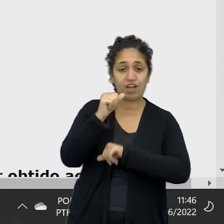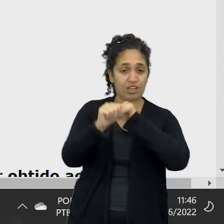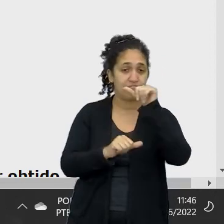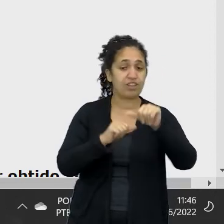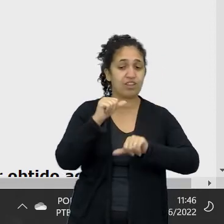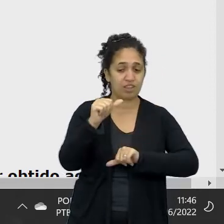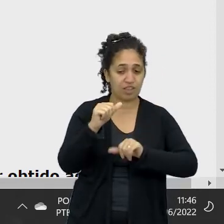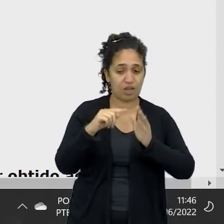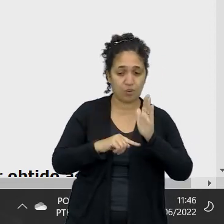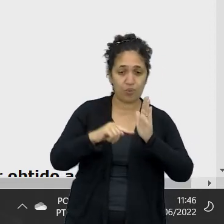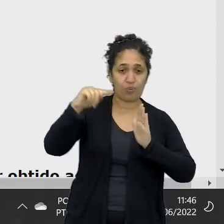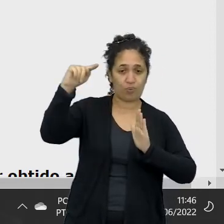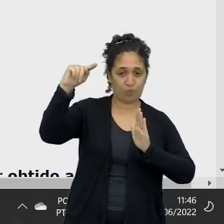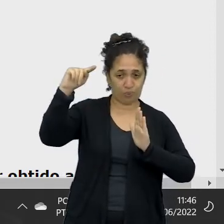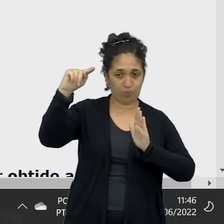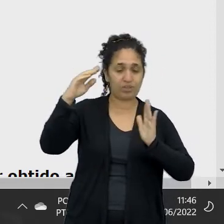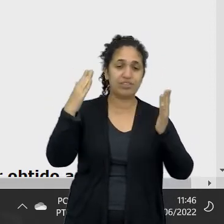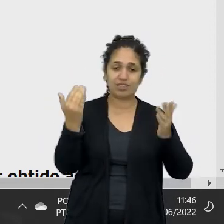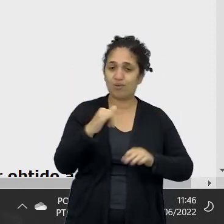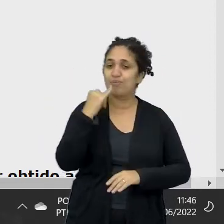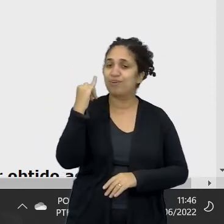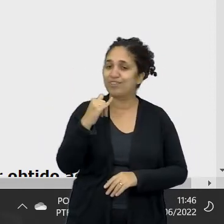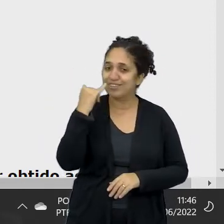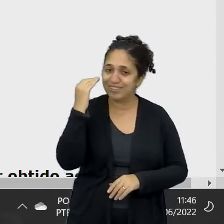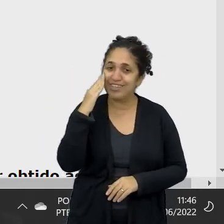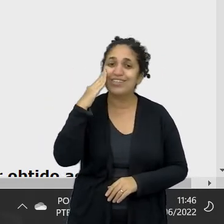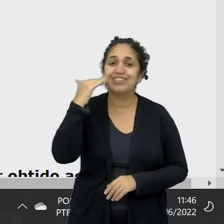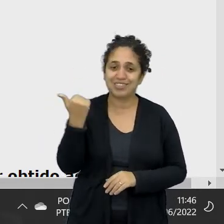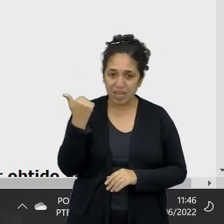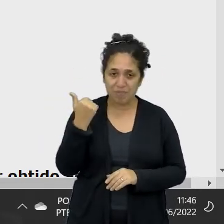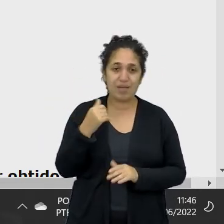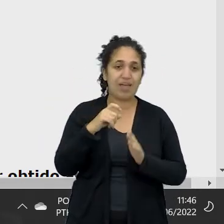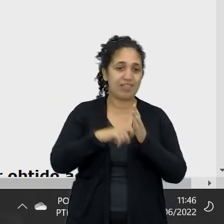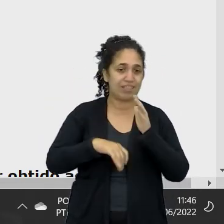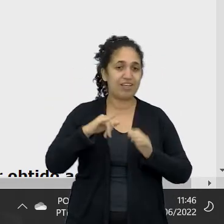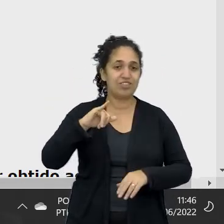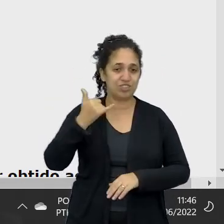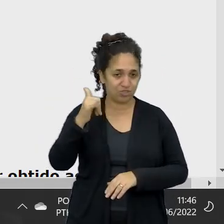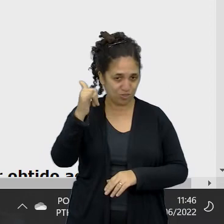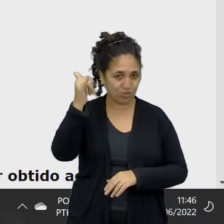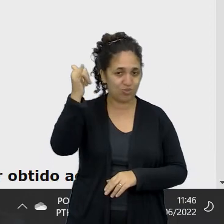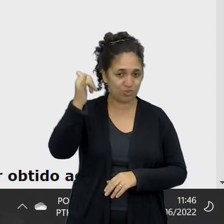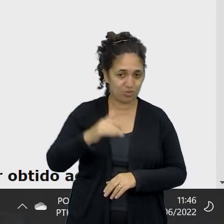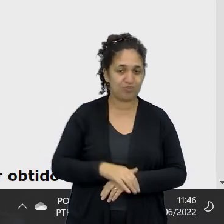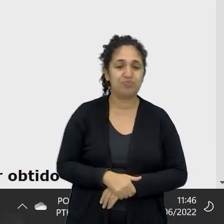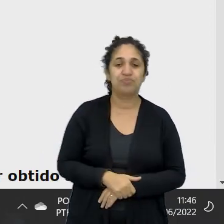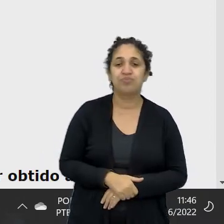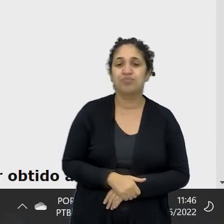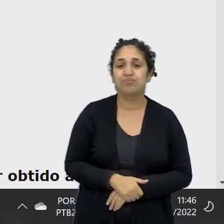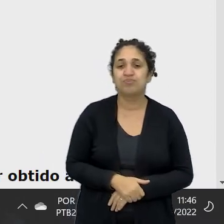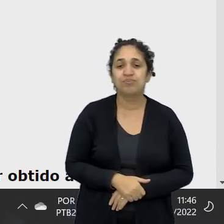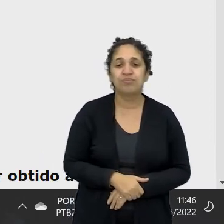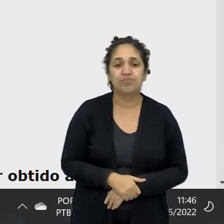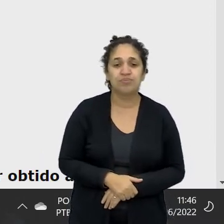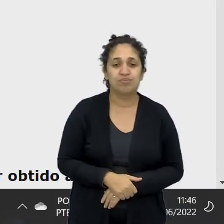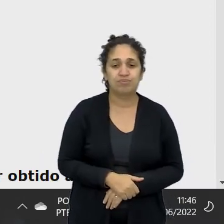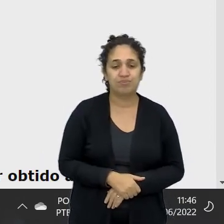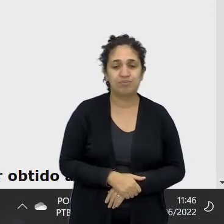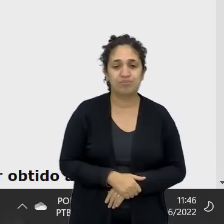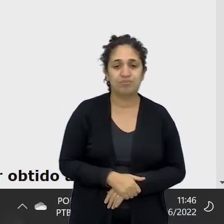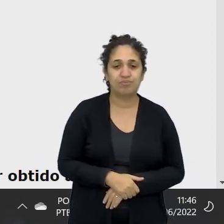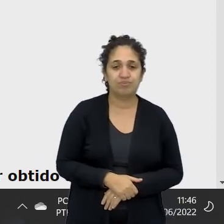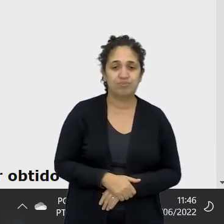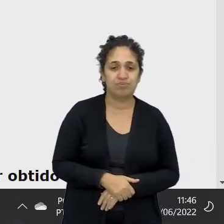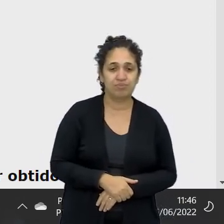ele aumenta, por isso que é muito importante a gente saber a taxa de juros dos nossos investimentos quando a gente guarda dinheiro.